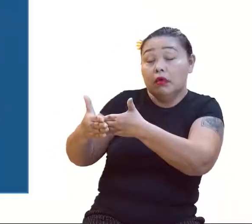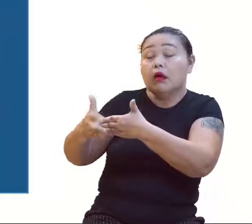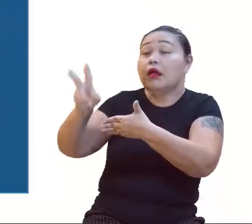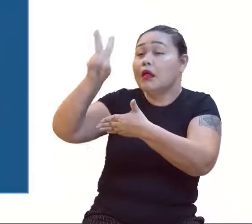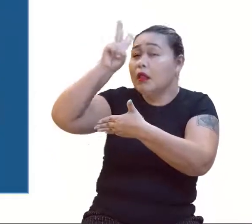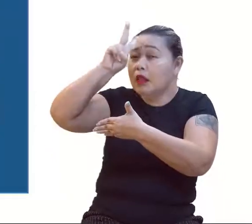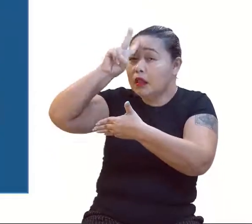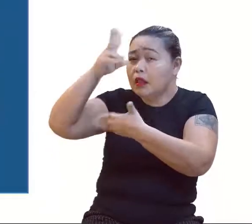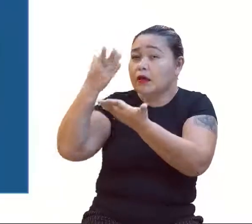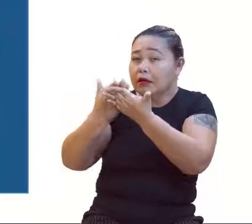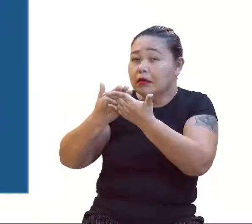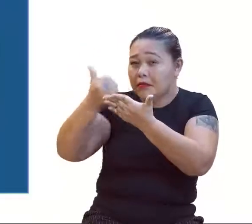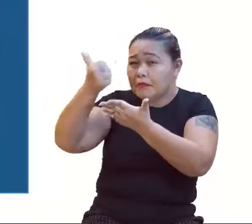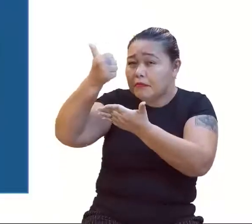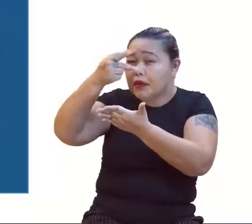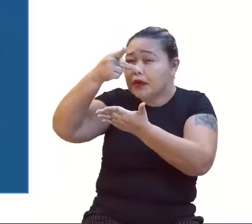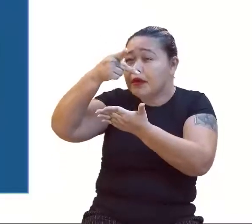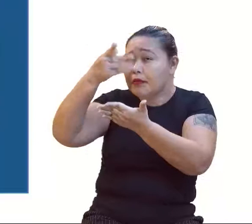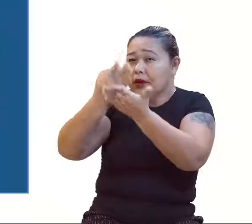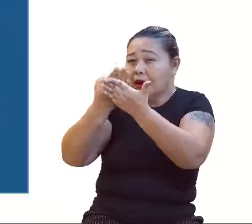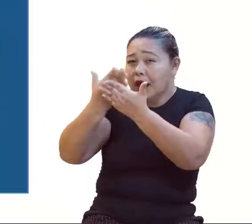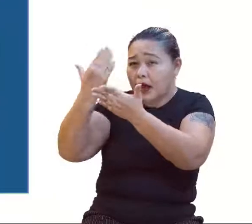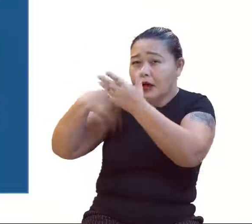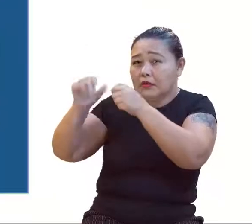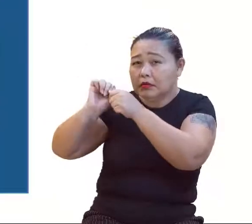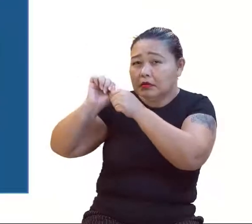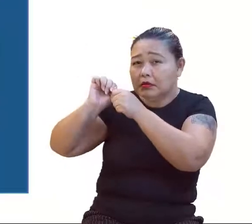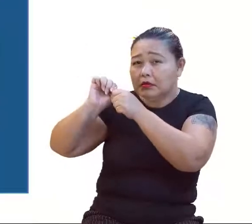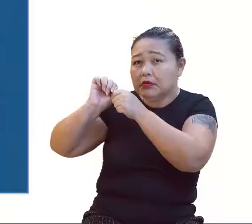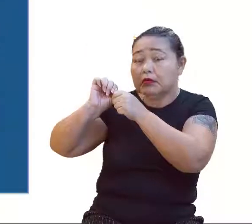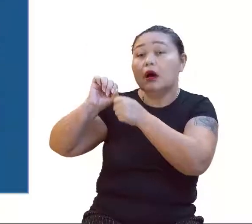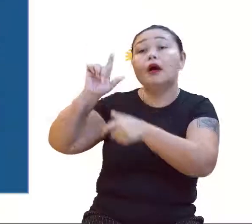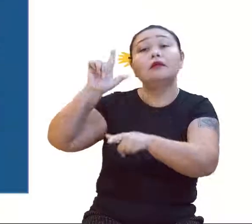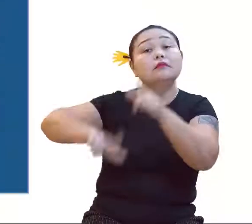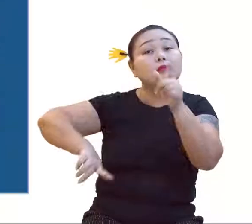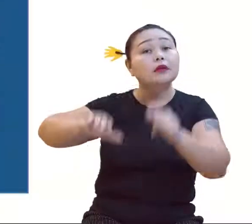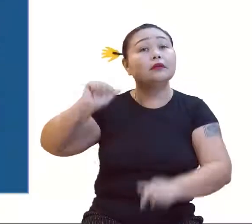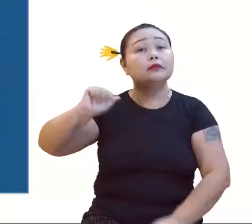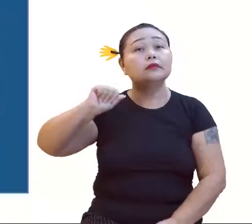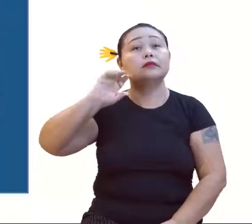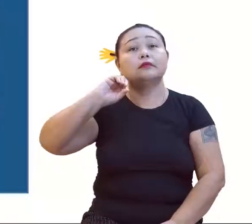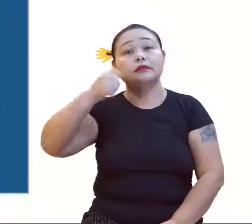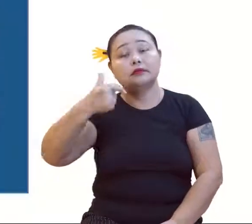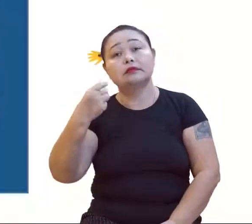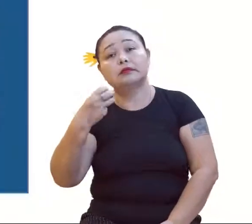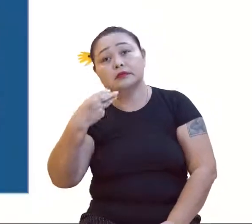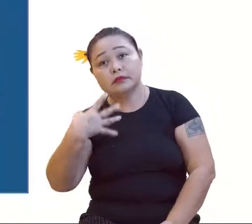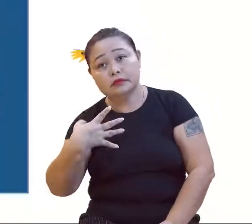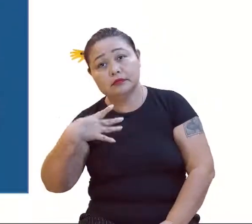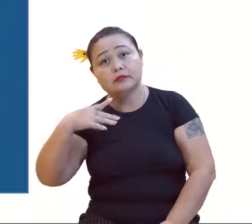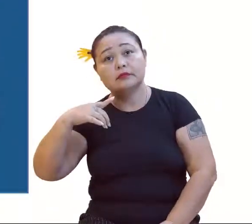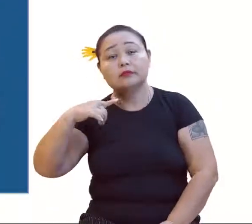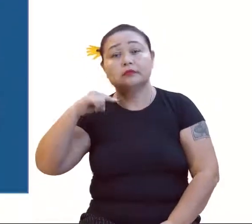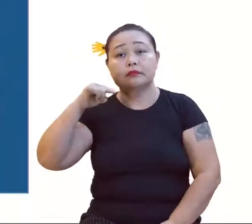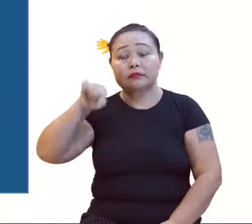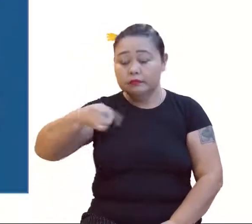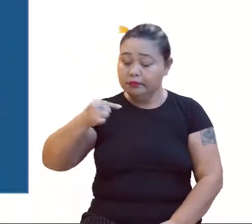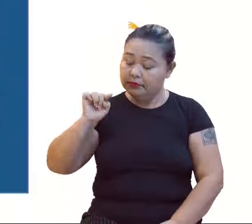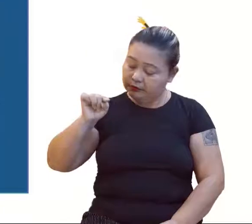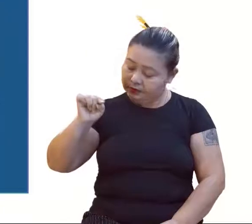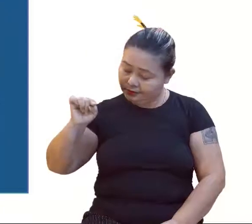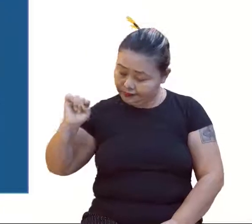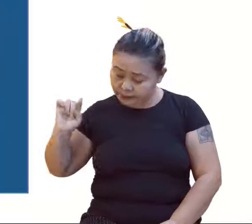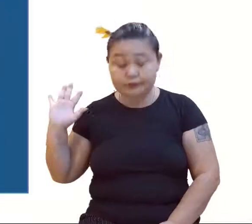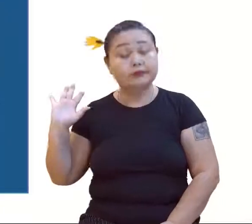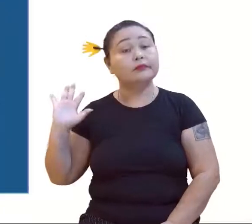aula, a primeira aula? Então, nós temos a letra A. 0, 1, 2, 3, 4, reticências.